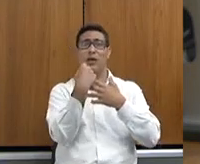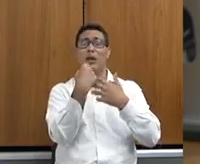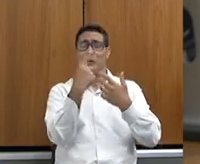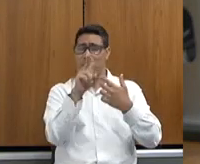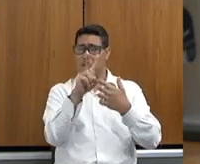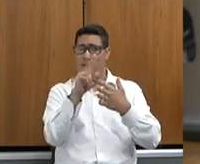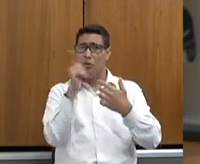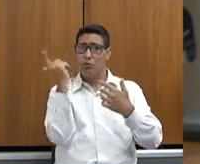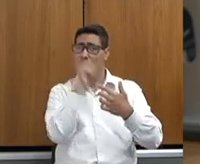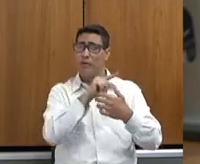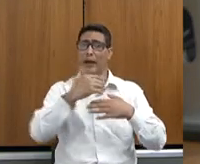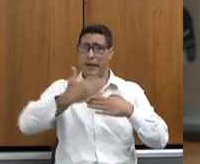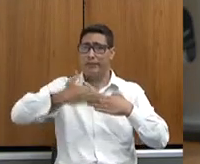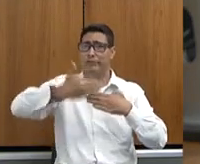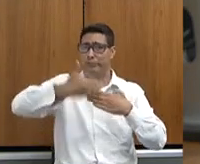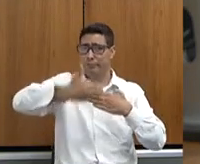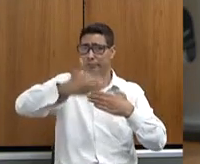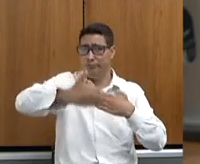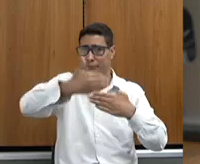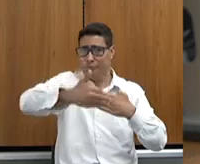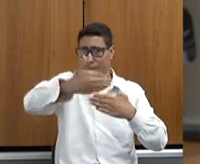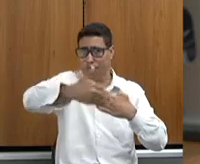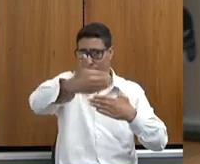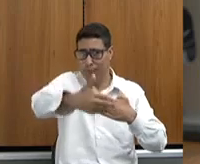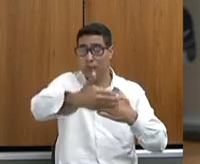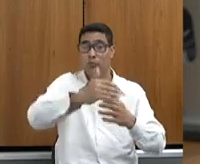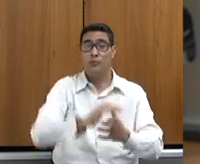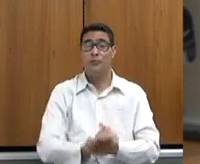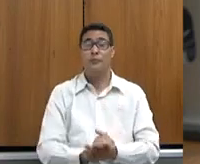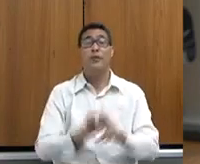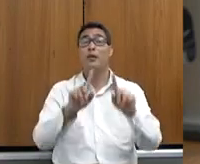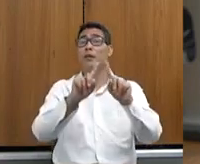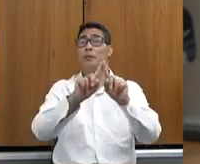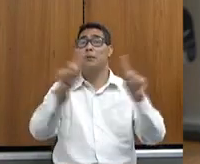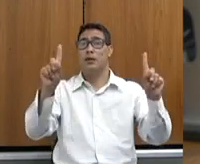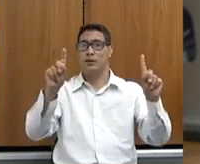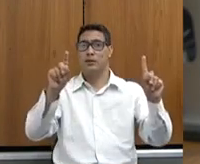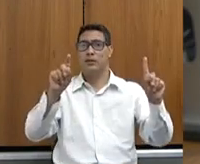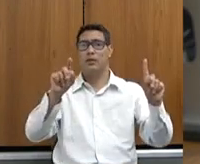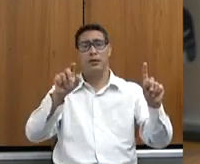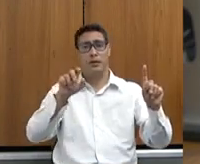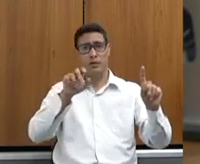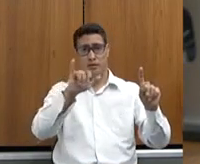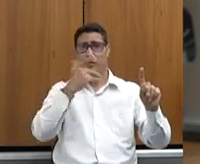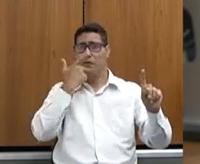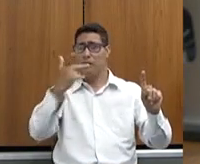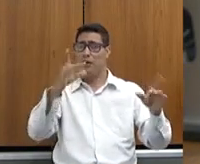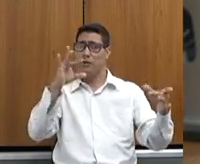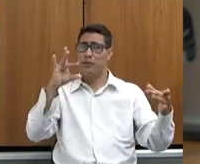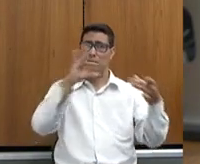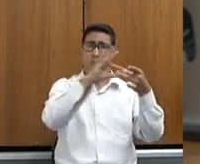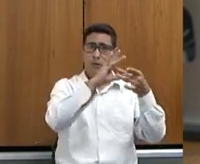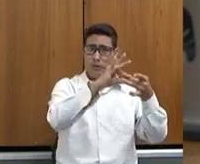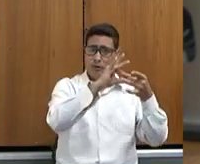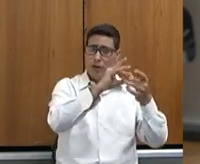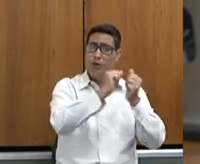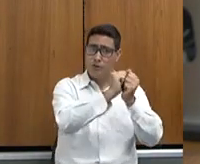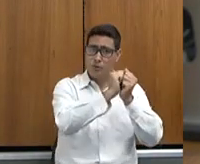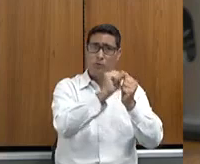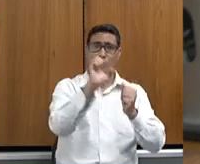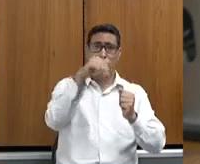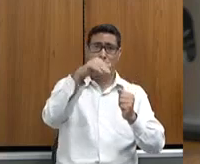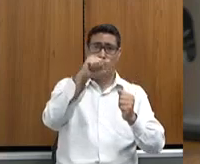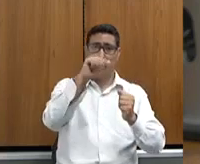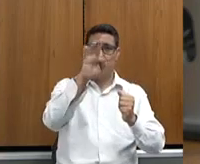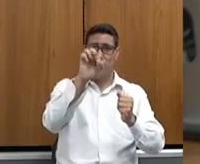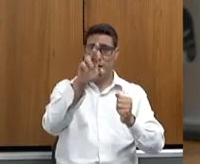para frente. Mas, Stávez, quando eu falo da satisfação, desta parceria, dos avanços junto com a IMATER, está com a